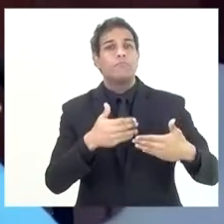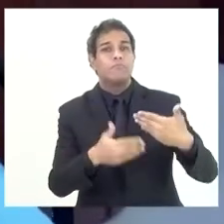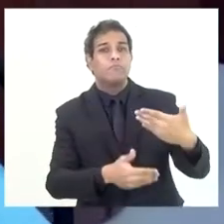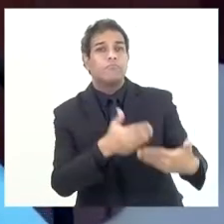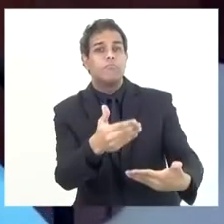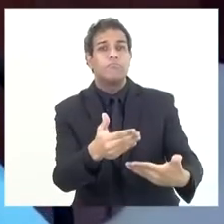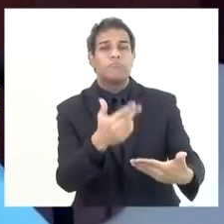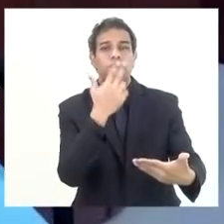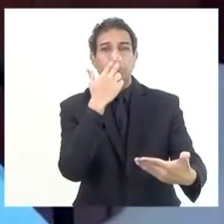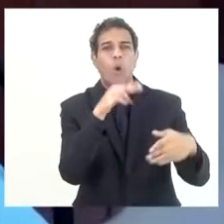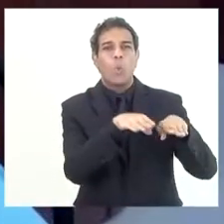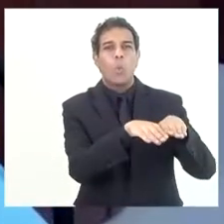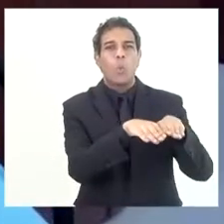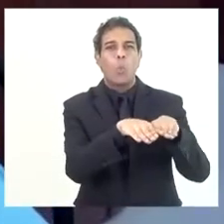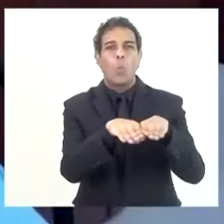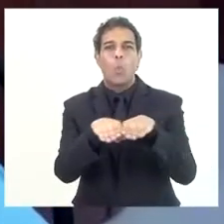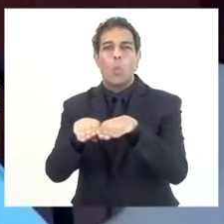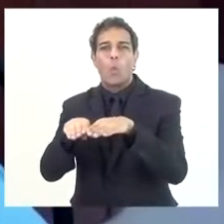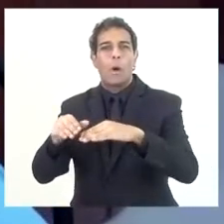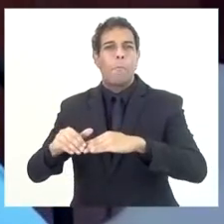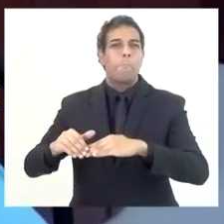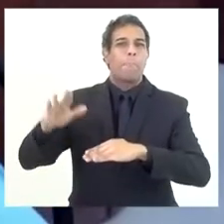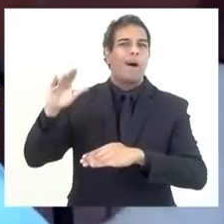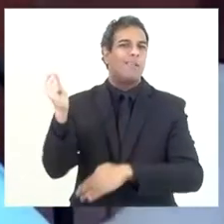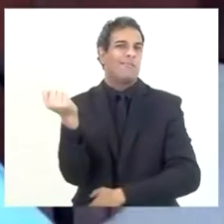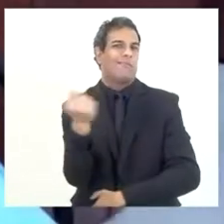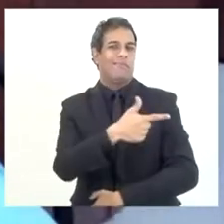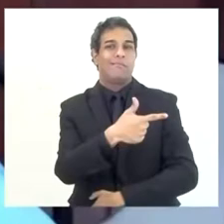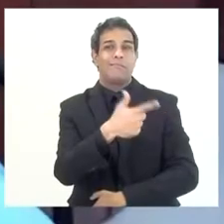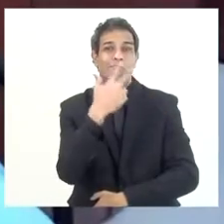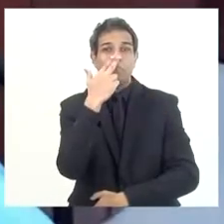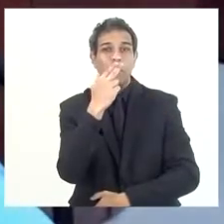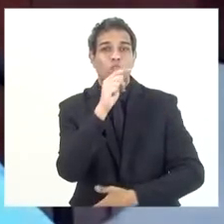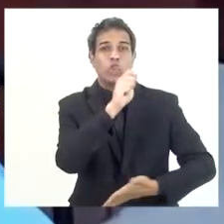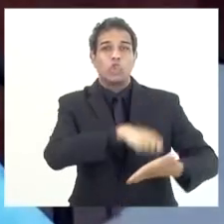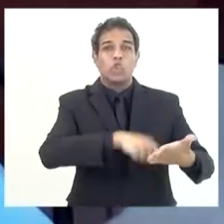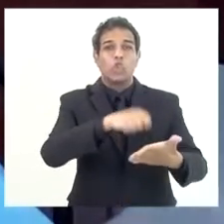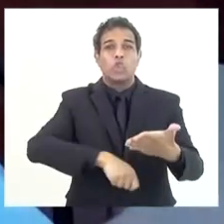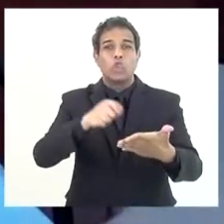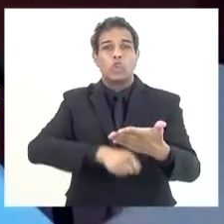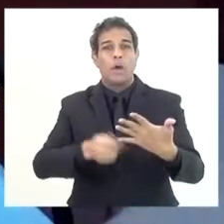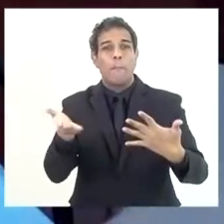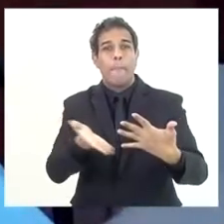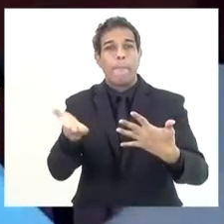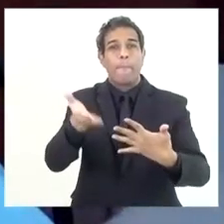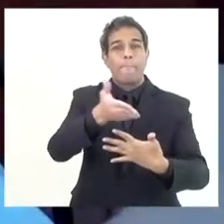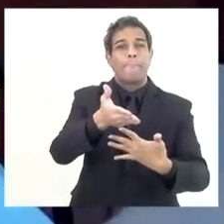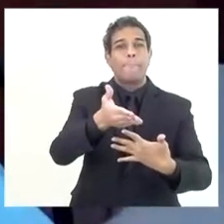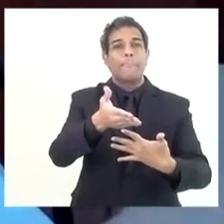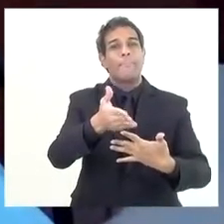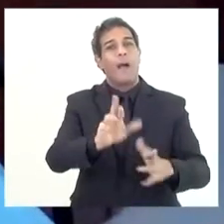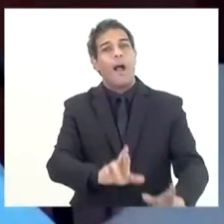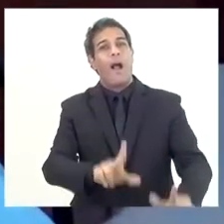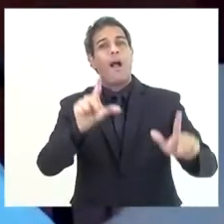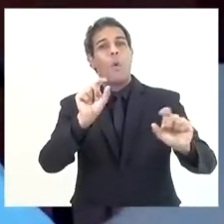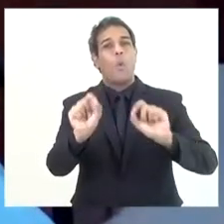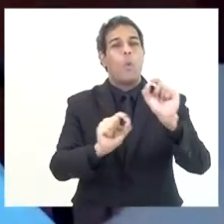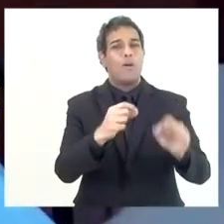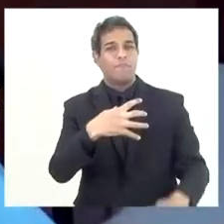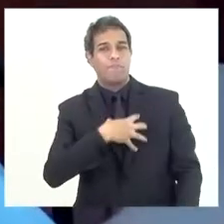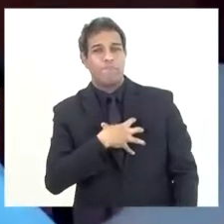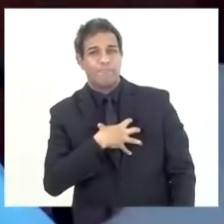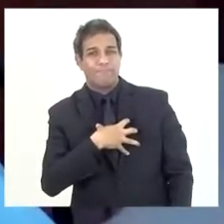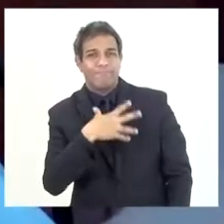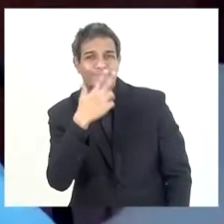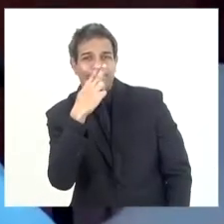de uma estabilidade um pouco maior no volume de inscrição, ressalvada alguma distorção que